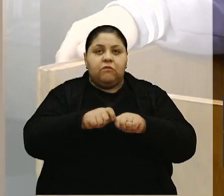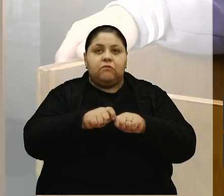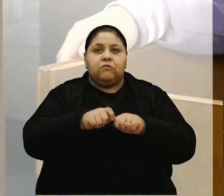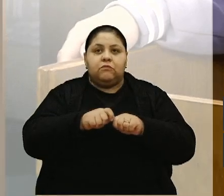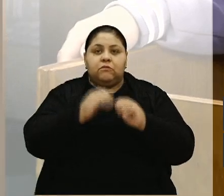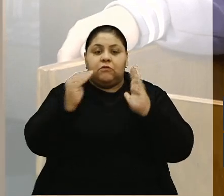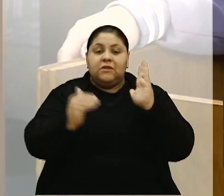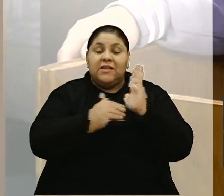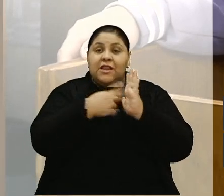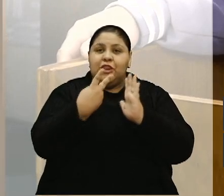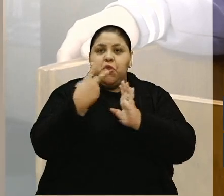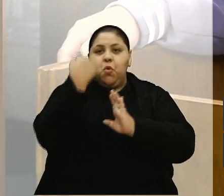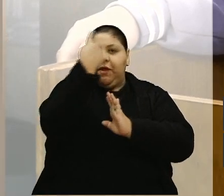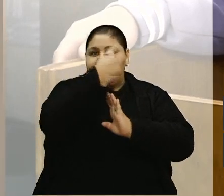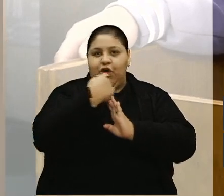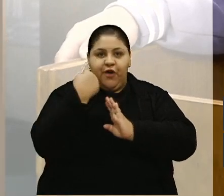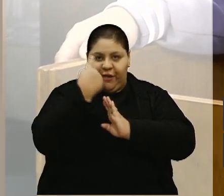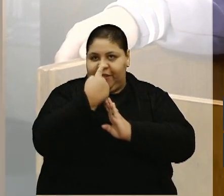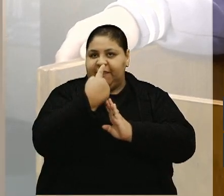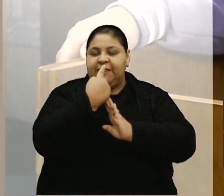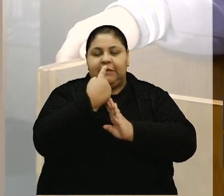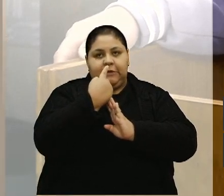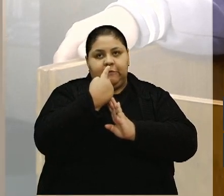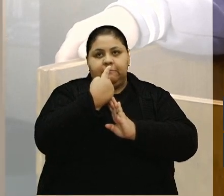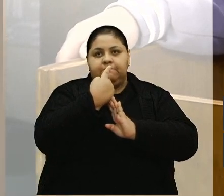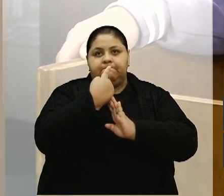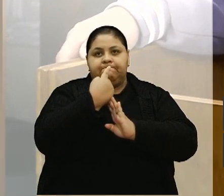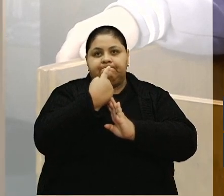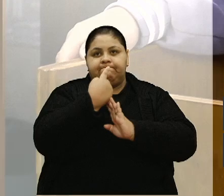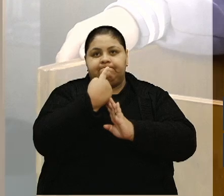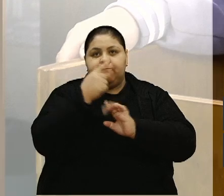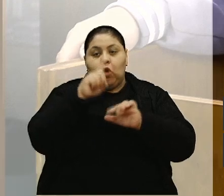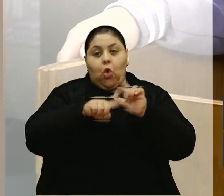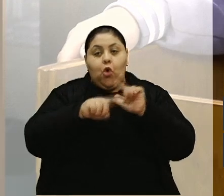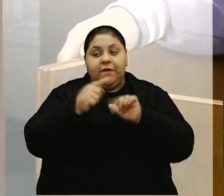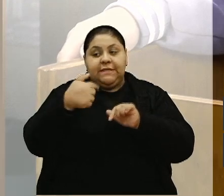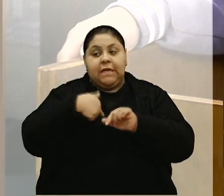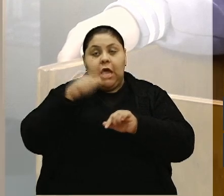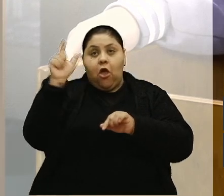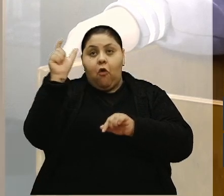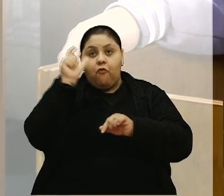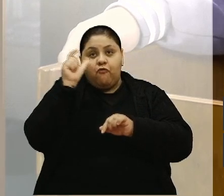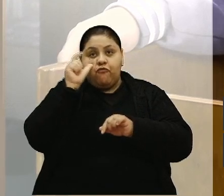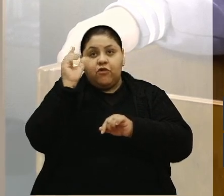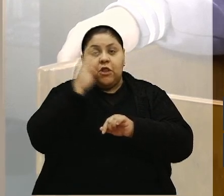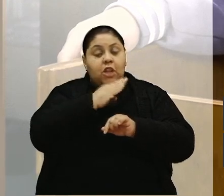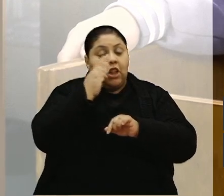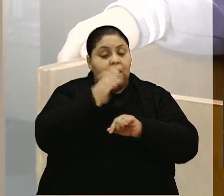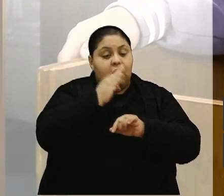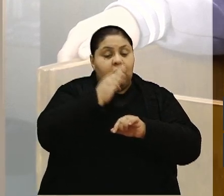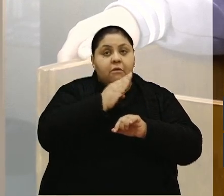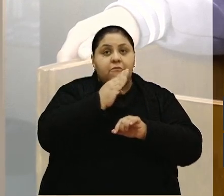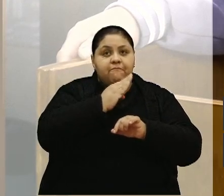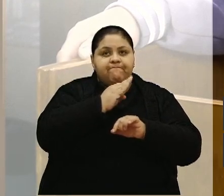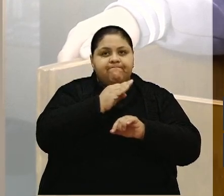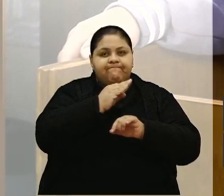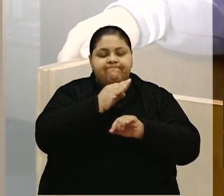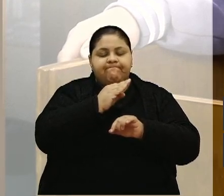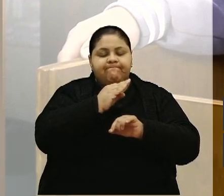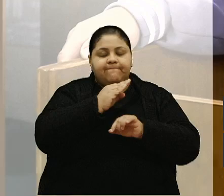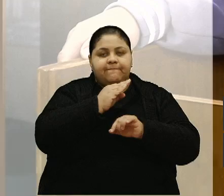mínimo de duas horas, situações que eu presenciei, e aí foi muito rapidamente, passa muito rápido.